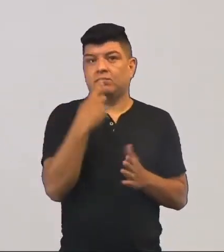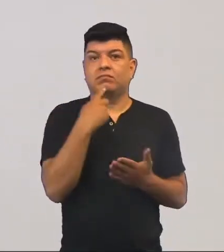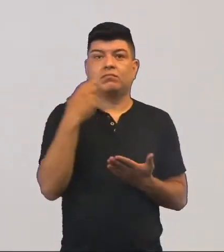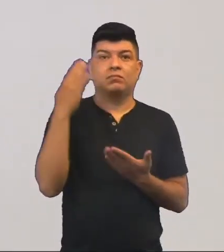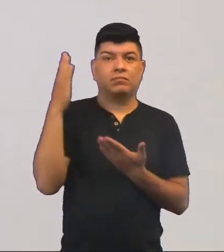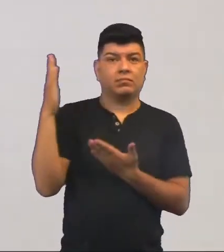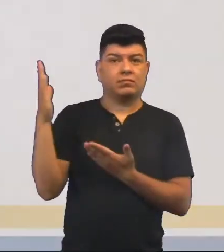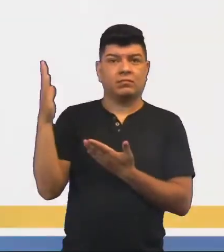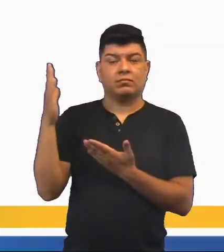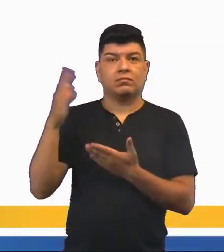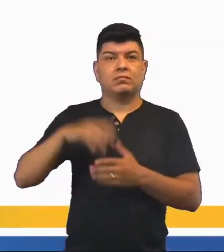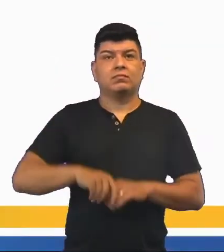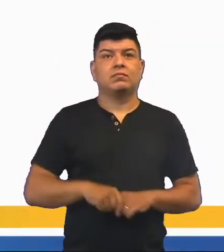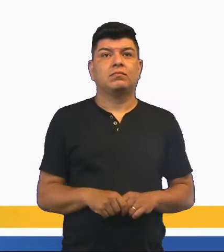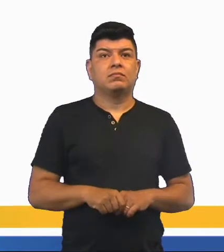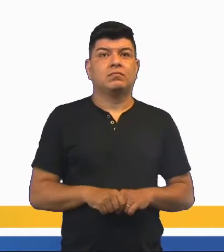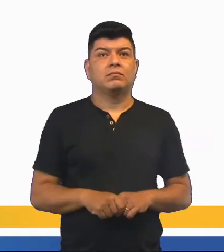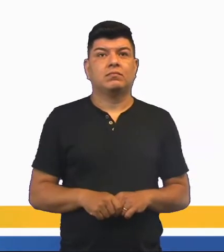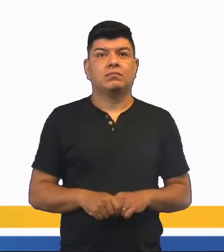Observe aí comigo.